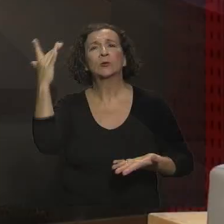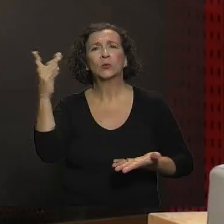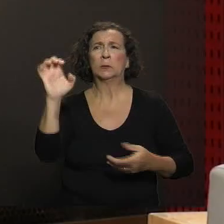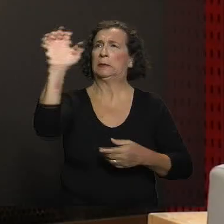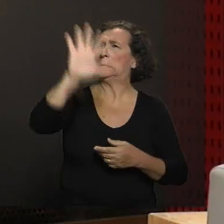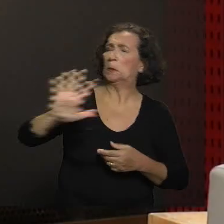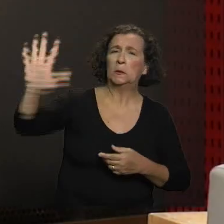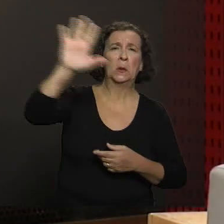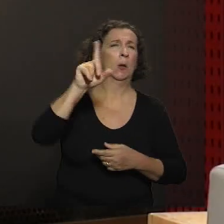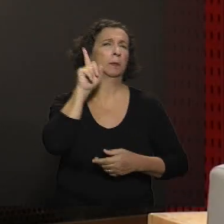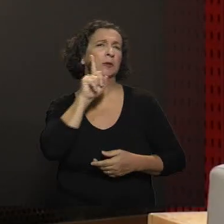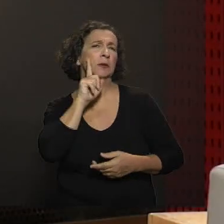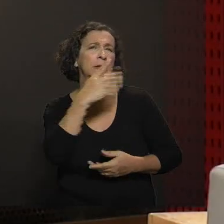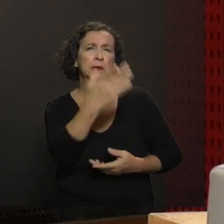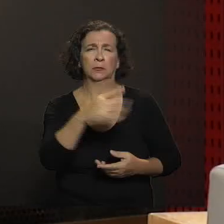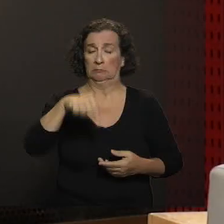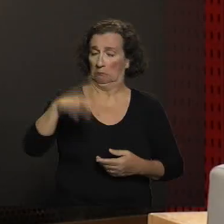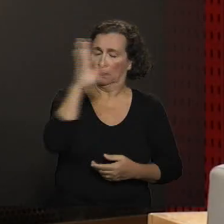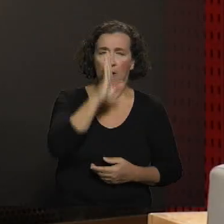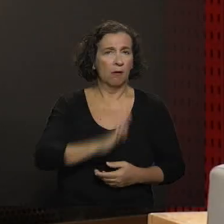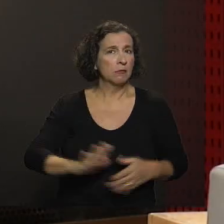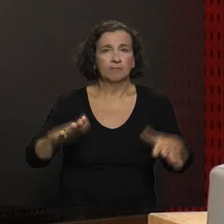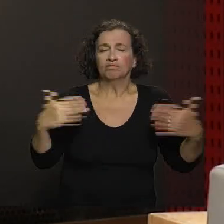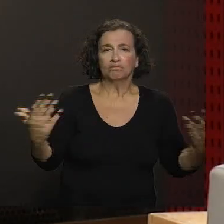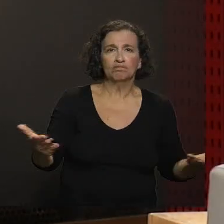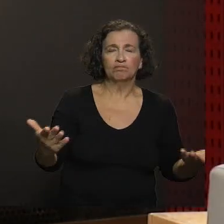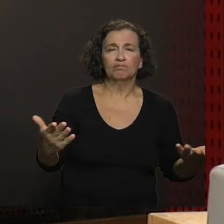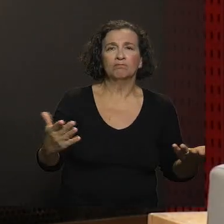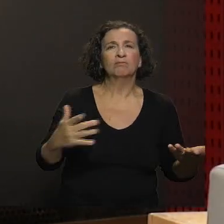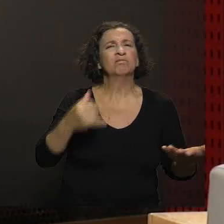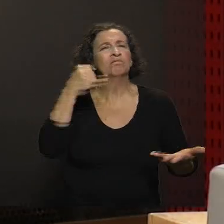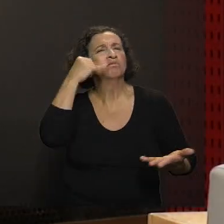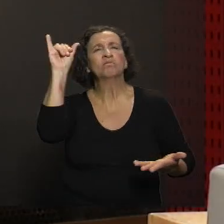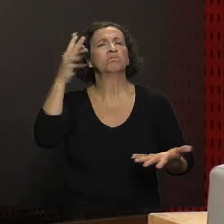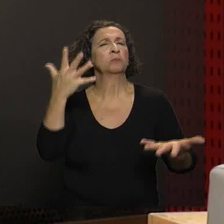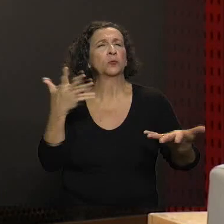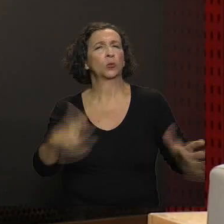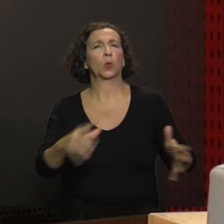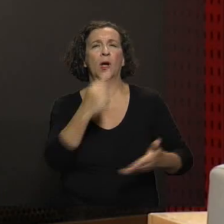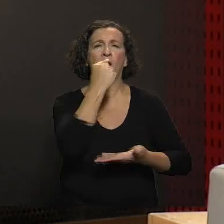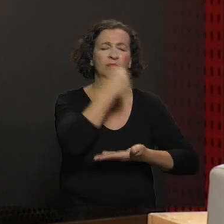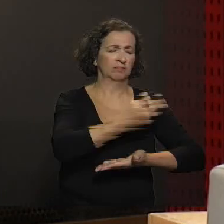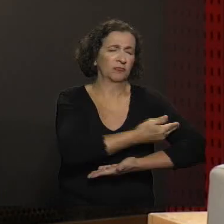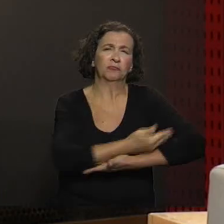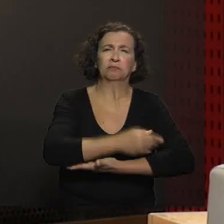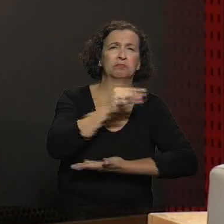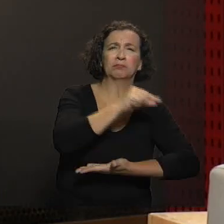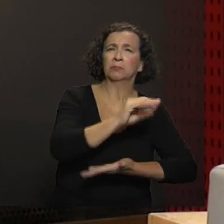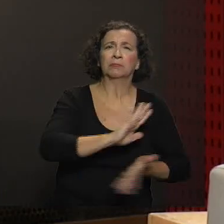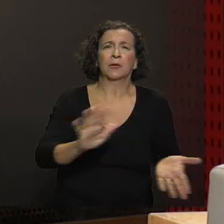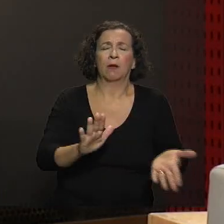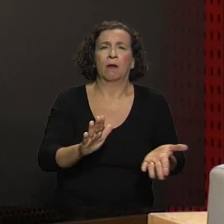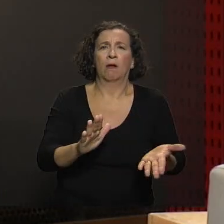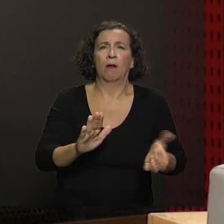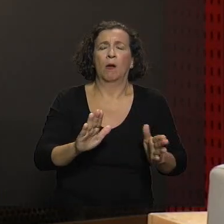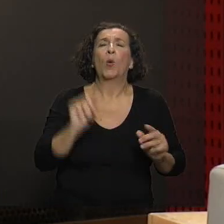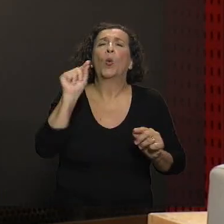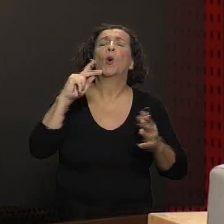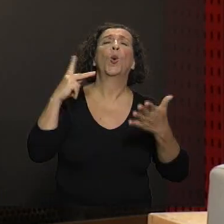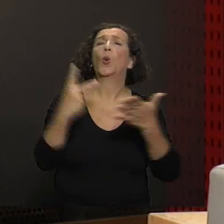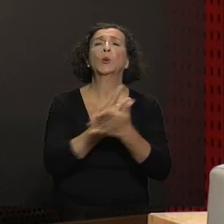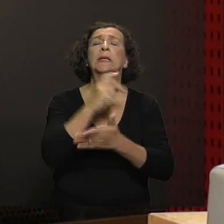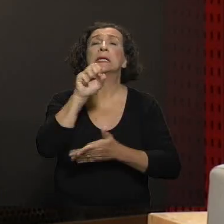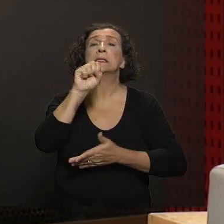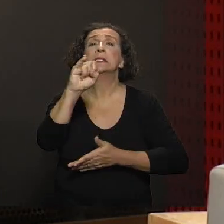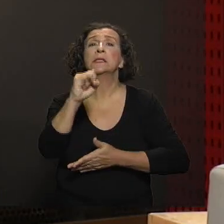na Europa, nos Estados Unidos, no Brasil, enfim, a não vacinarem seus filhos? Quais as consequências